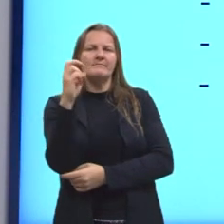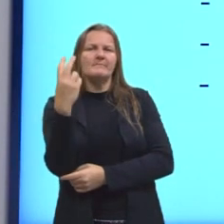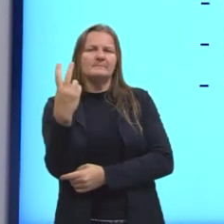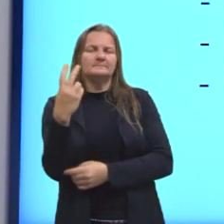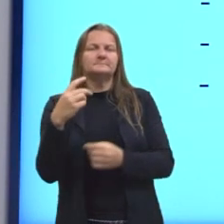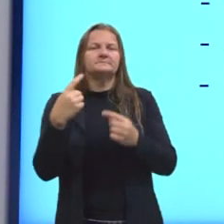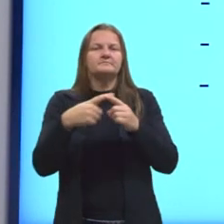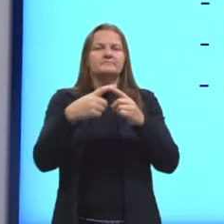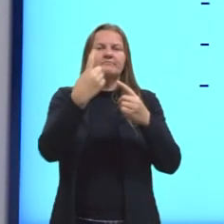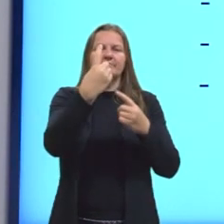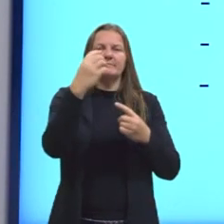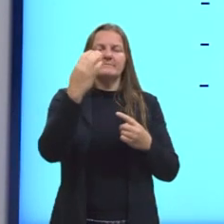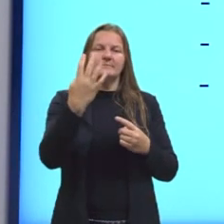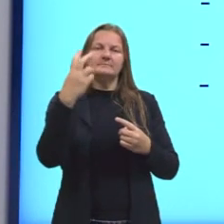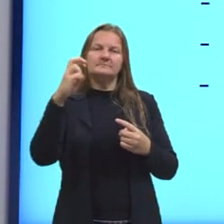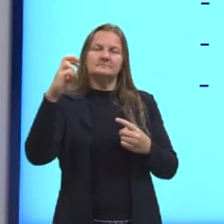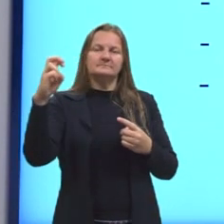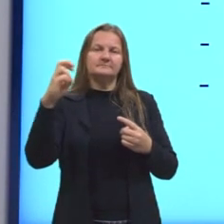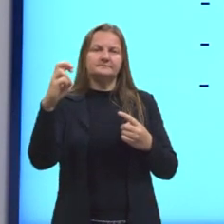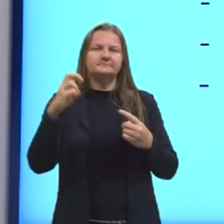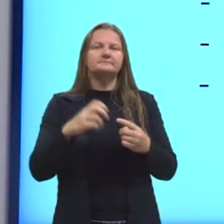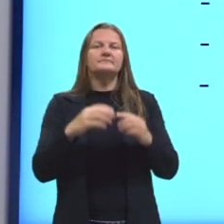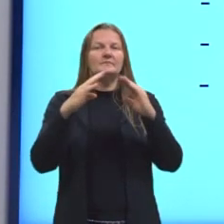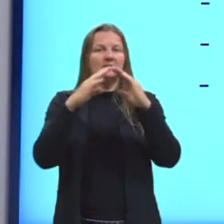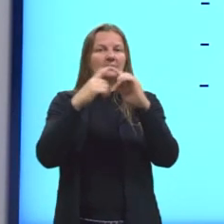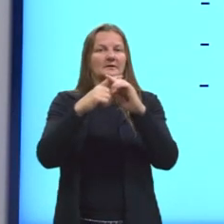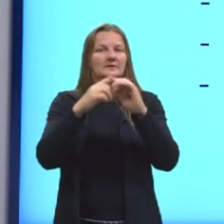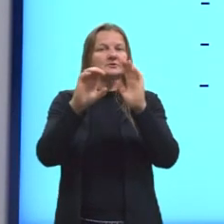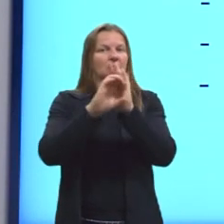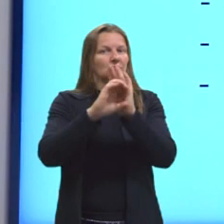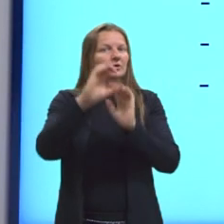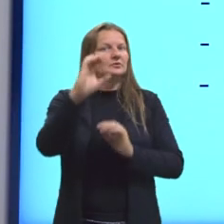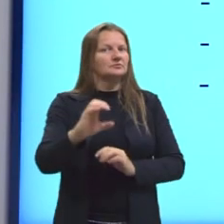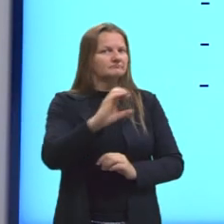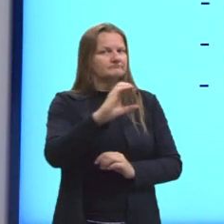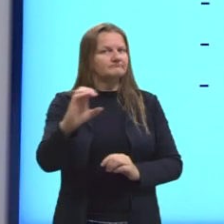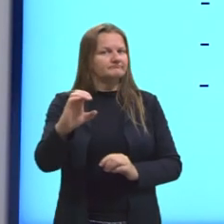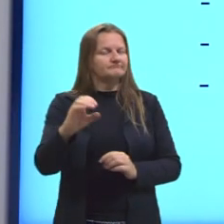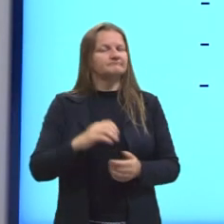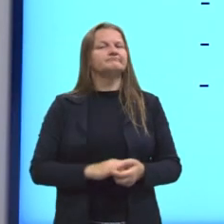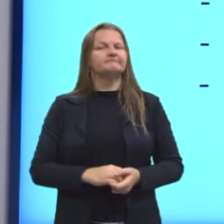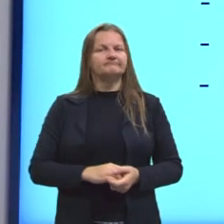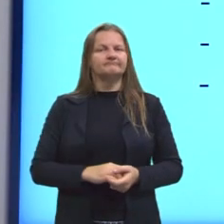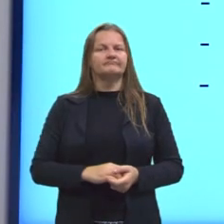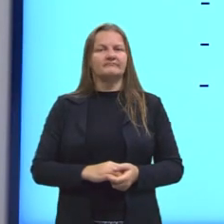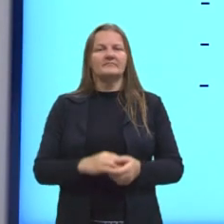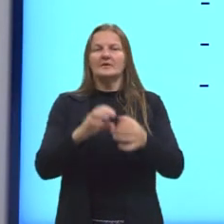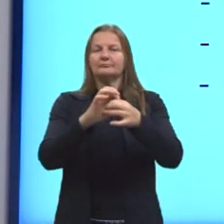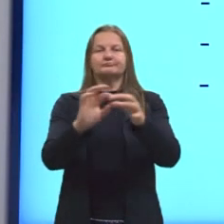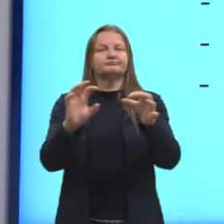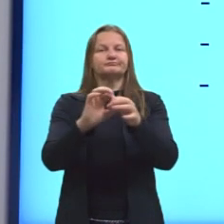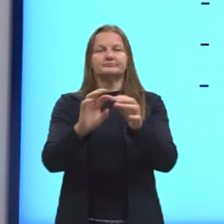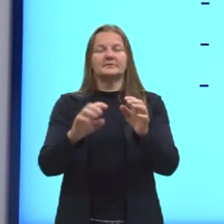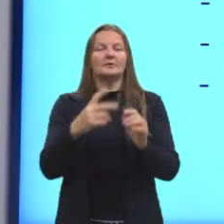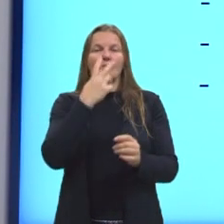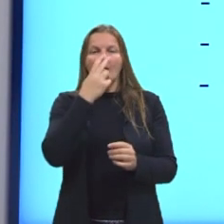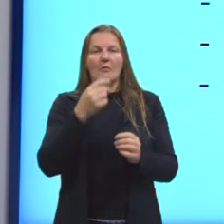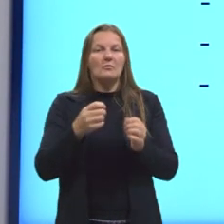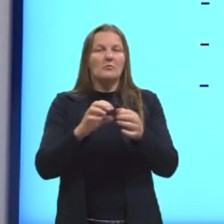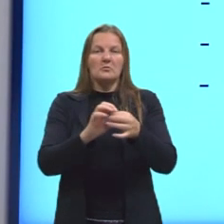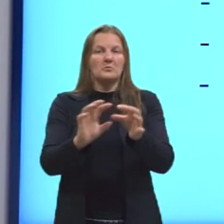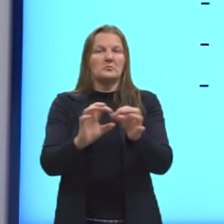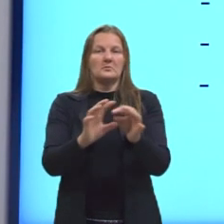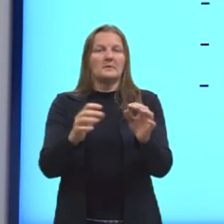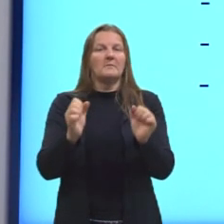1455. E a igreja católica foi muito importante nesse sentido, de legitimar a escravidão, mas a gente